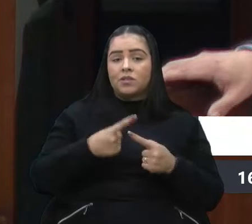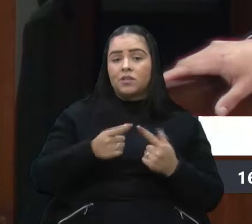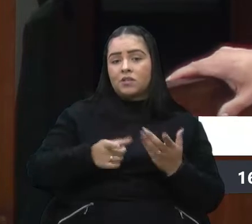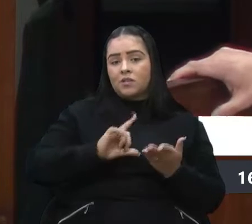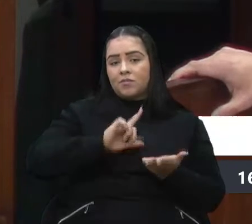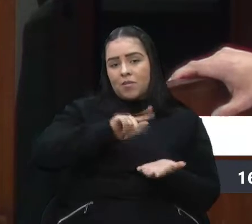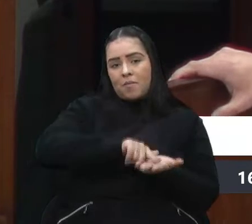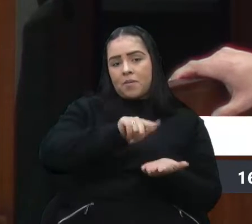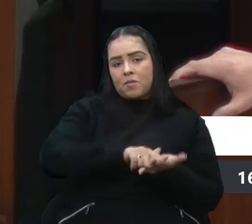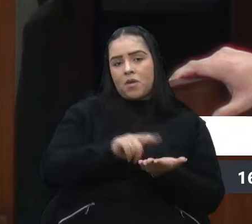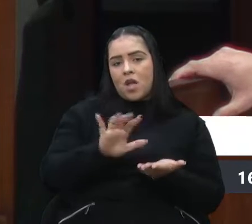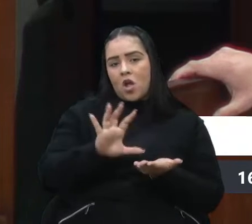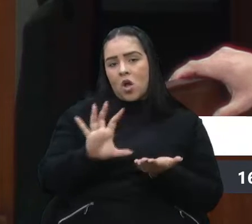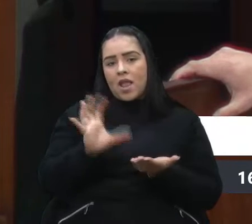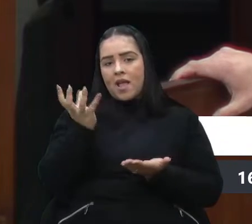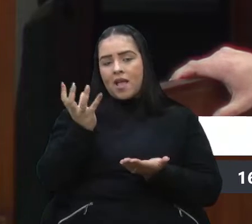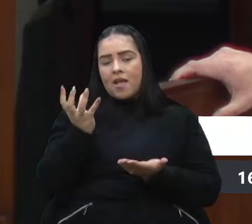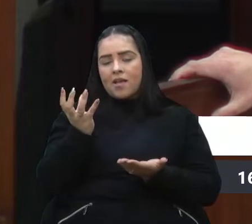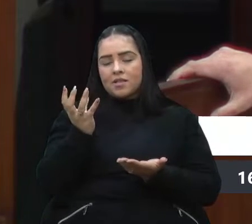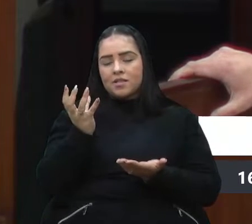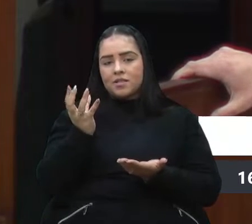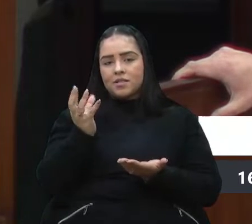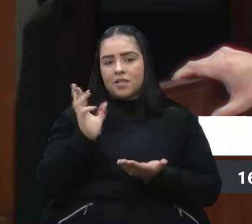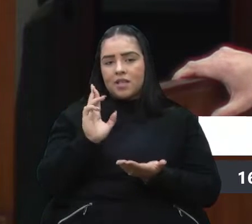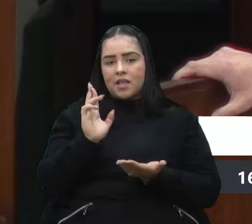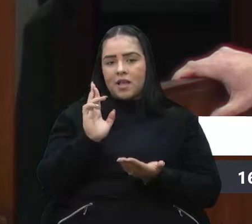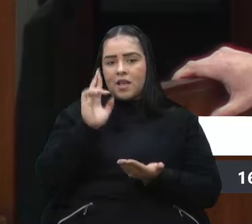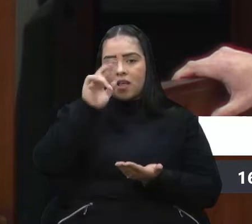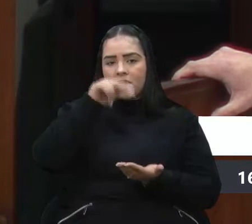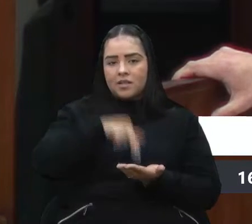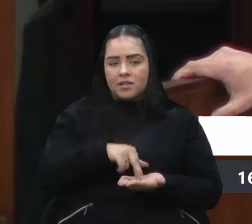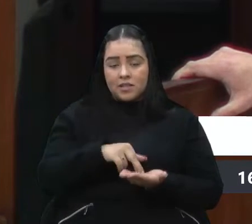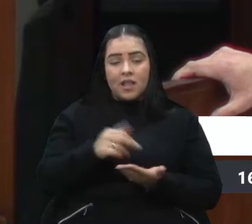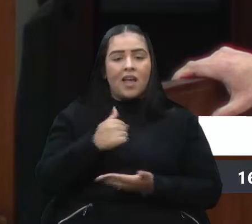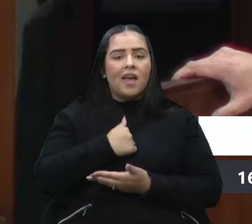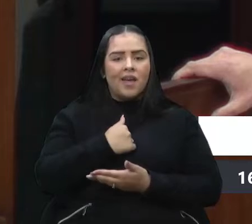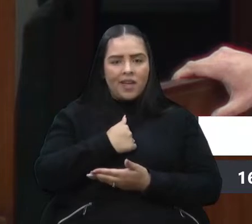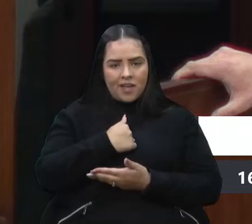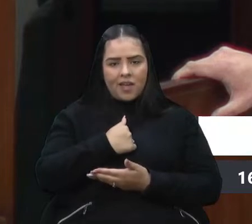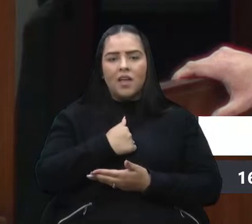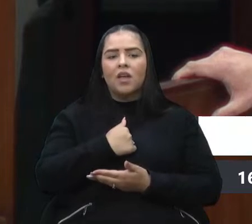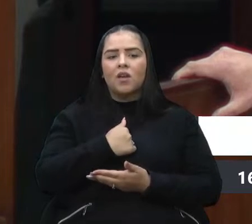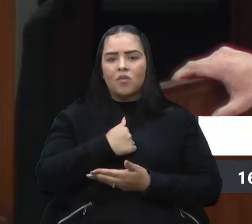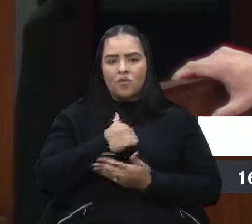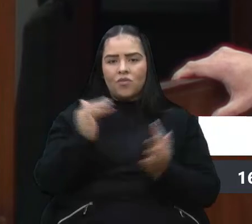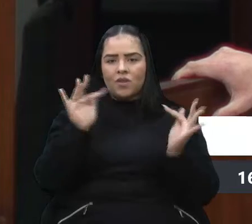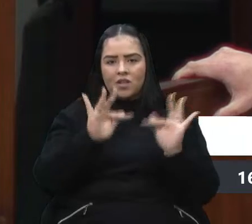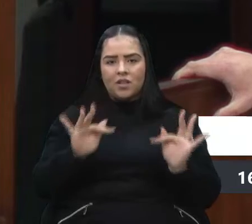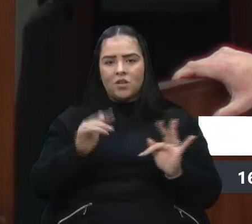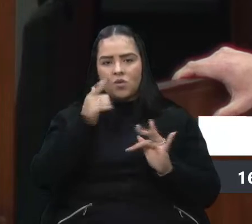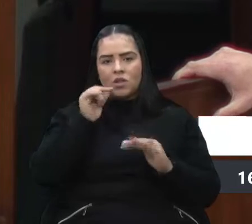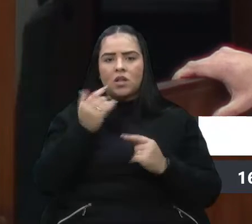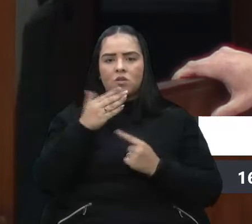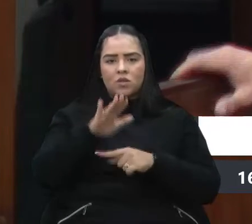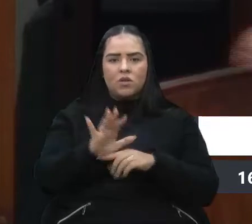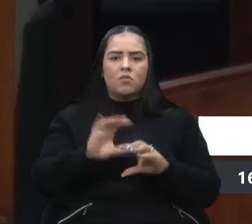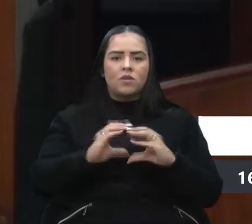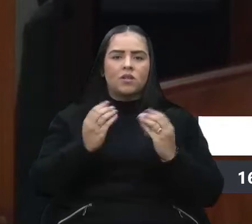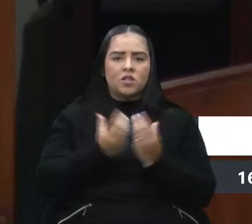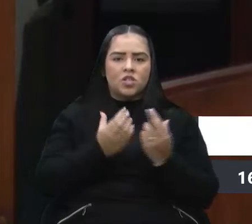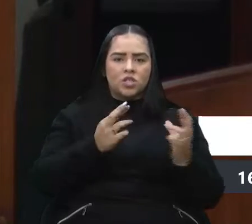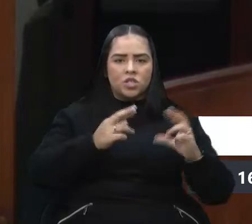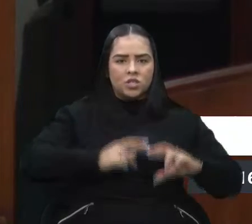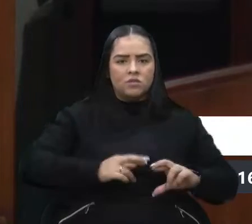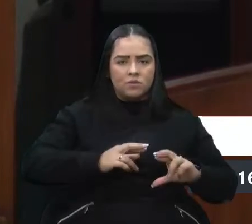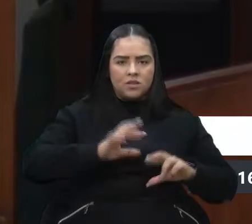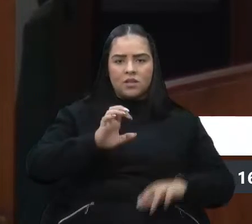tornando realidade. Na condição de vereador, fico feliz em contribuir com a comunidade da região esplanada.